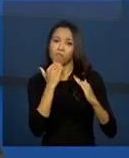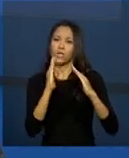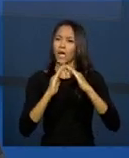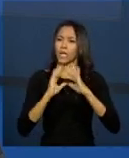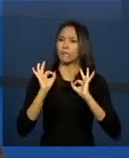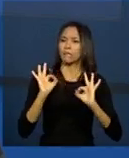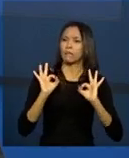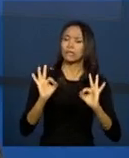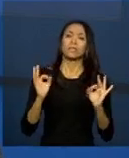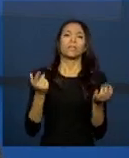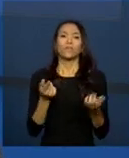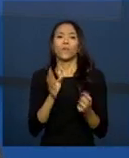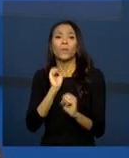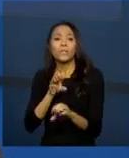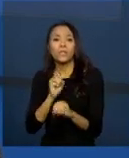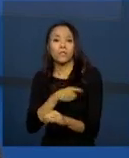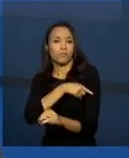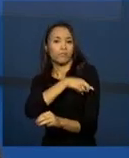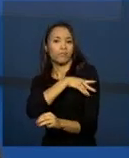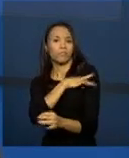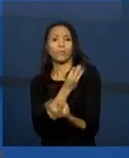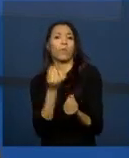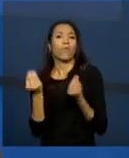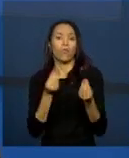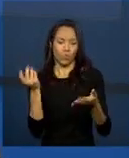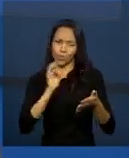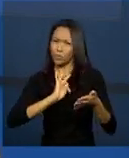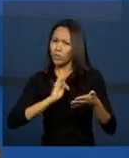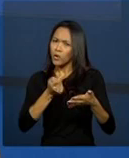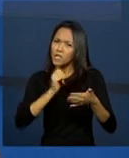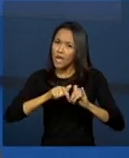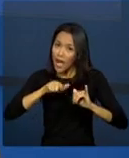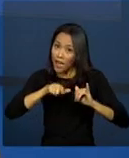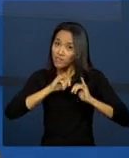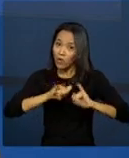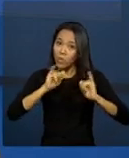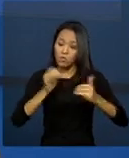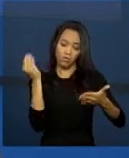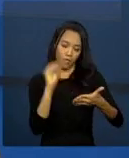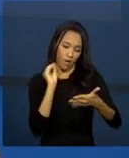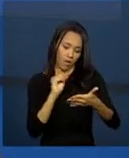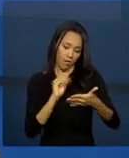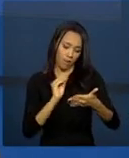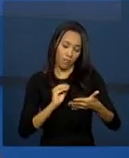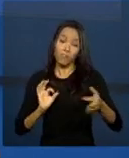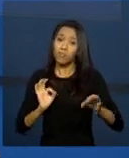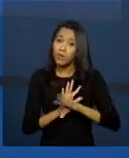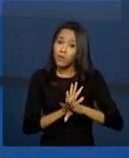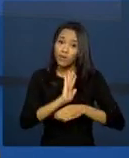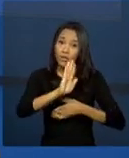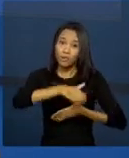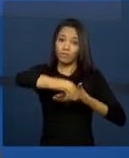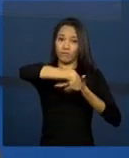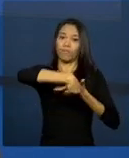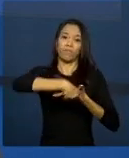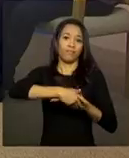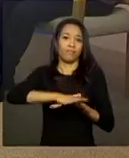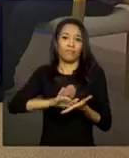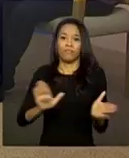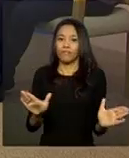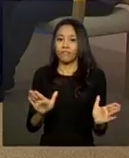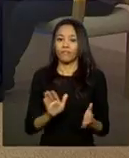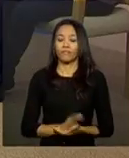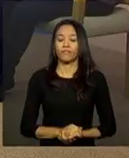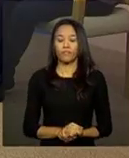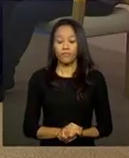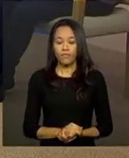educação. E aí ele pode, pega isso e anexa lá no prontuário físico da família. E o que você